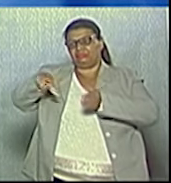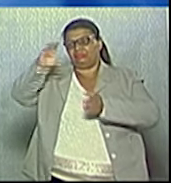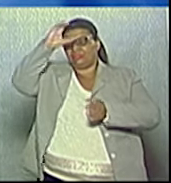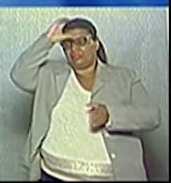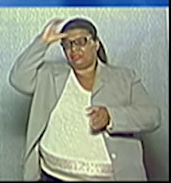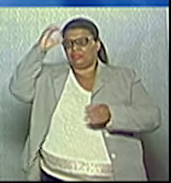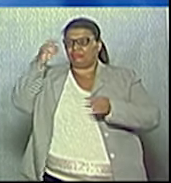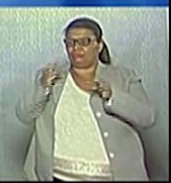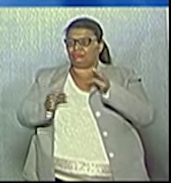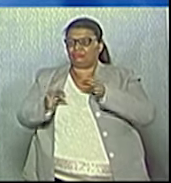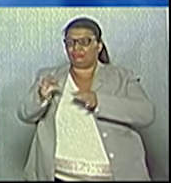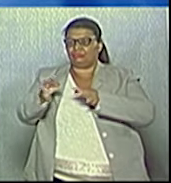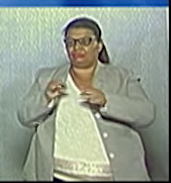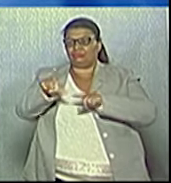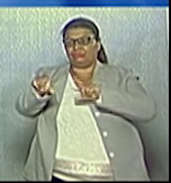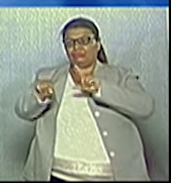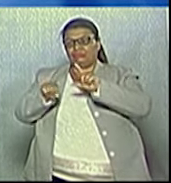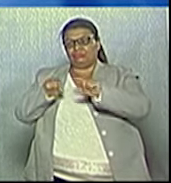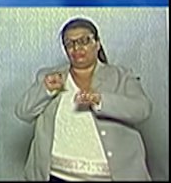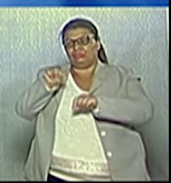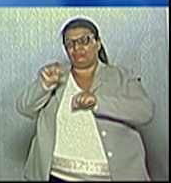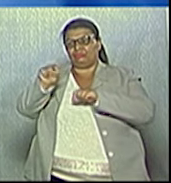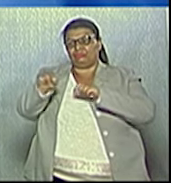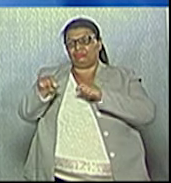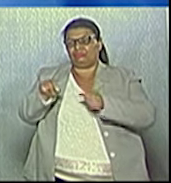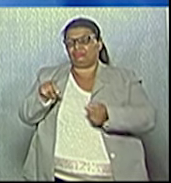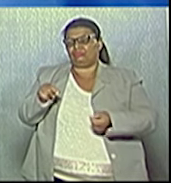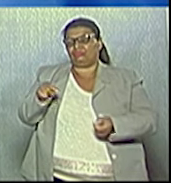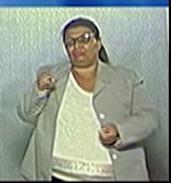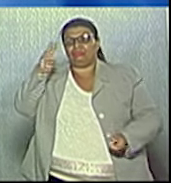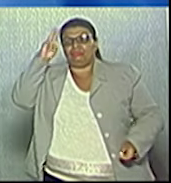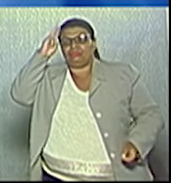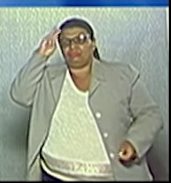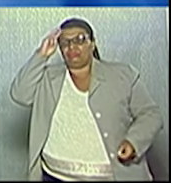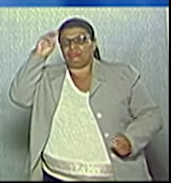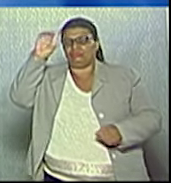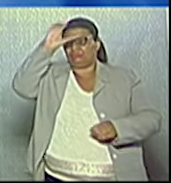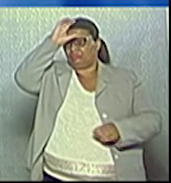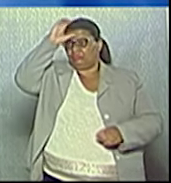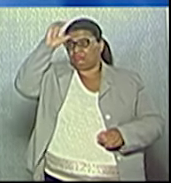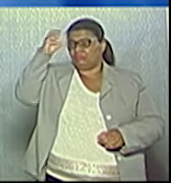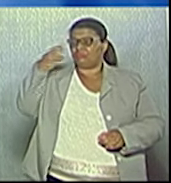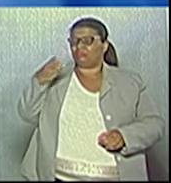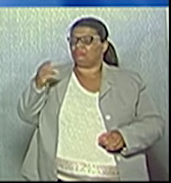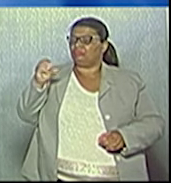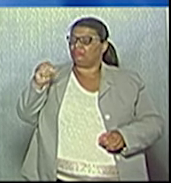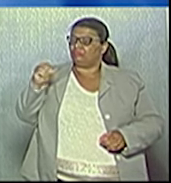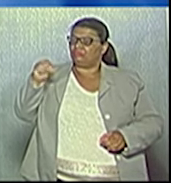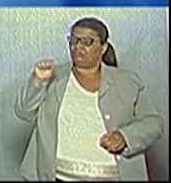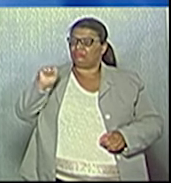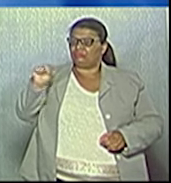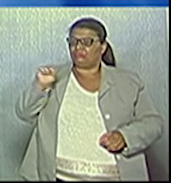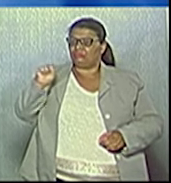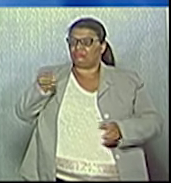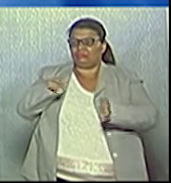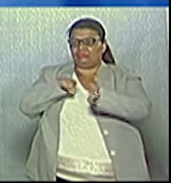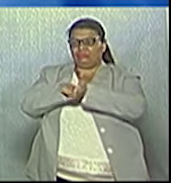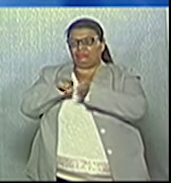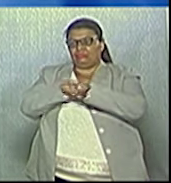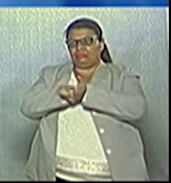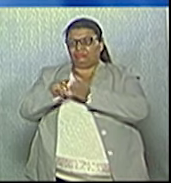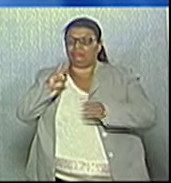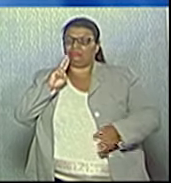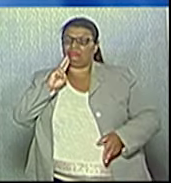A ordem das perguntas foi definida previamente por sorteio. Eu lembro que os candidatos têm 30 segundos para fazer uma pergunta. A